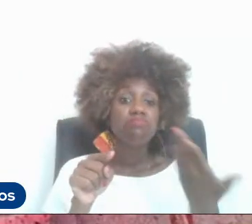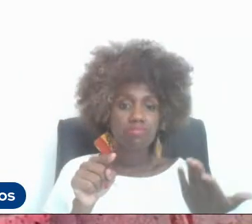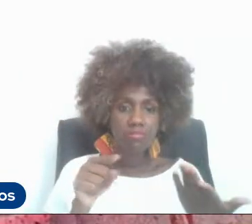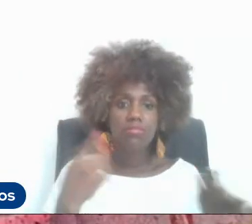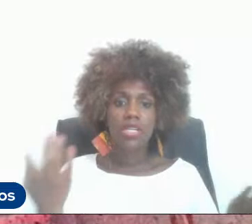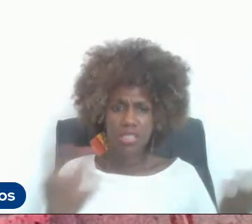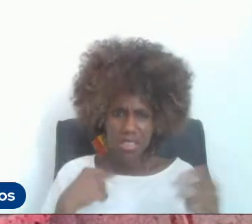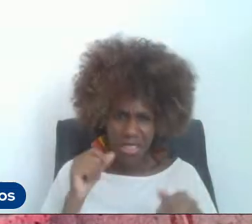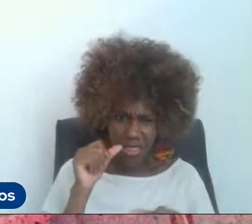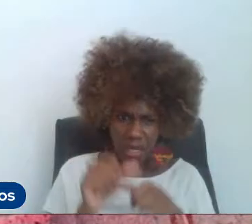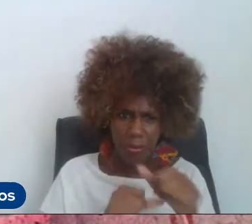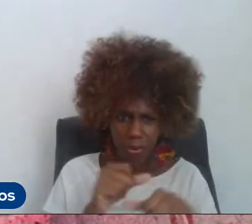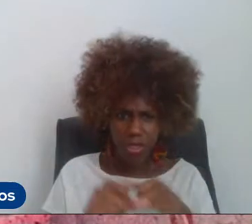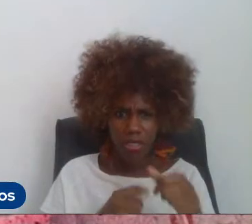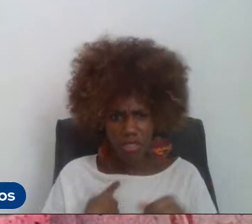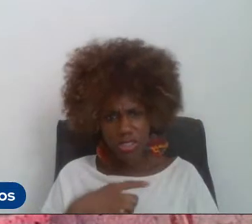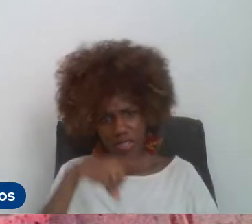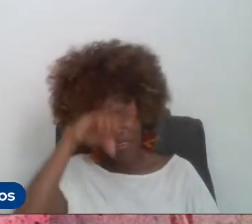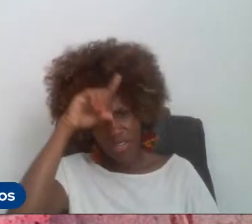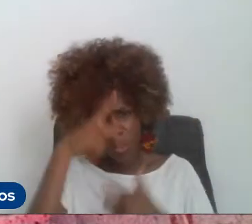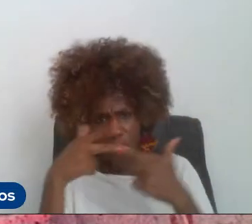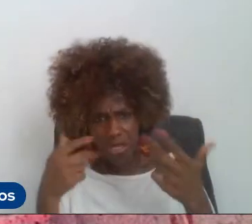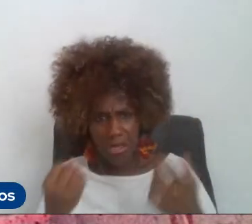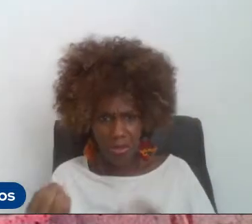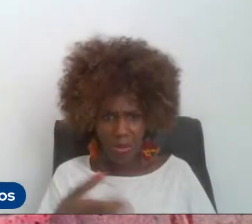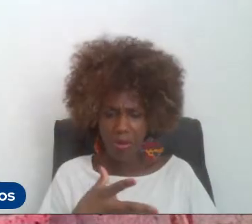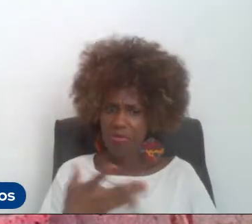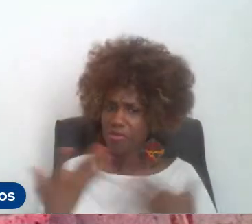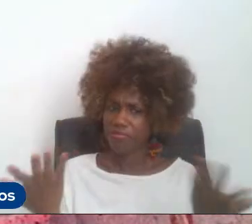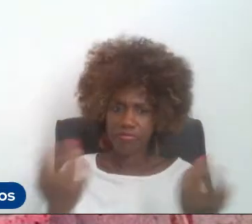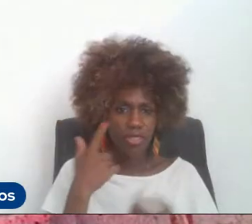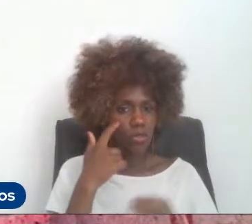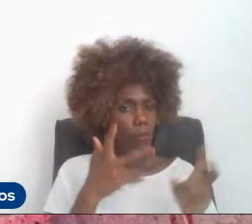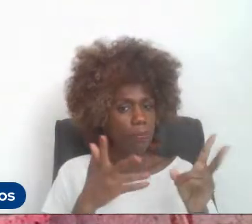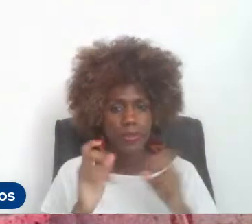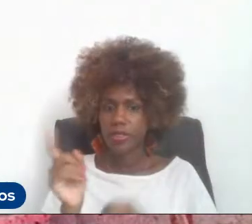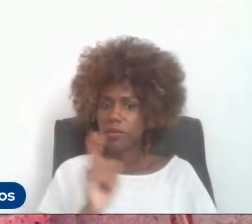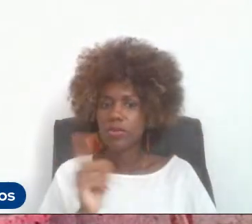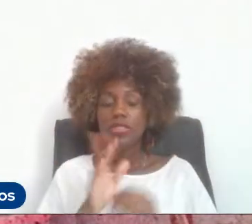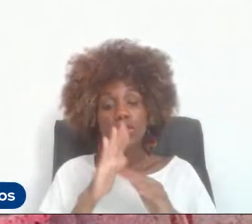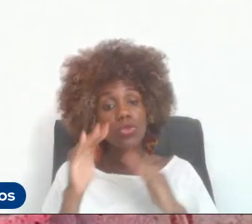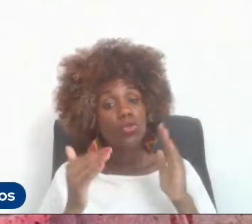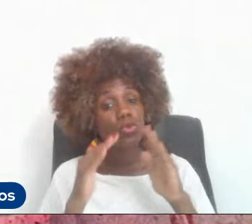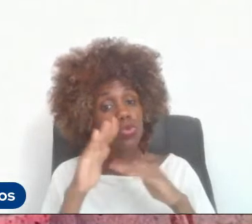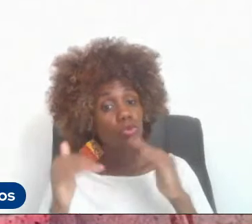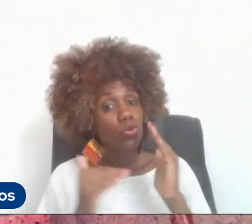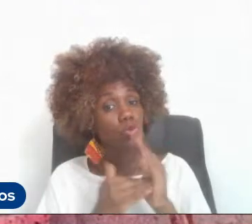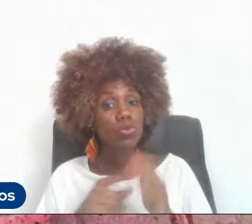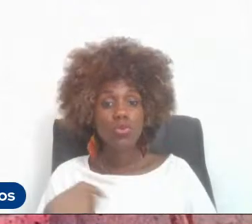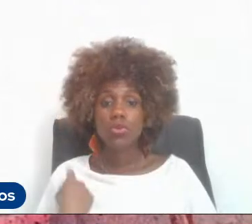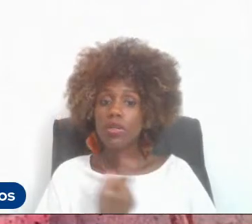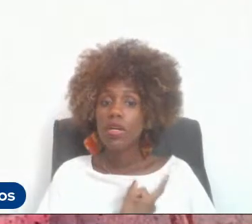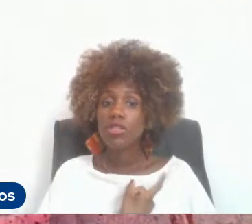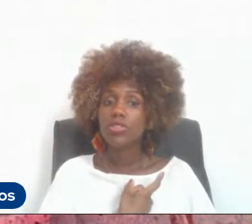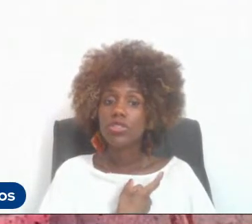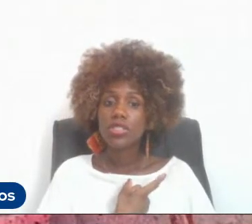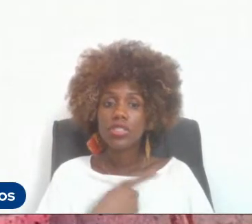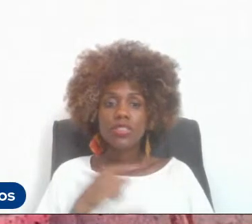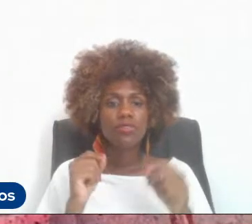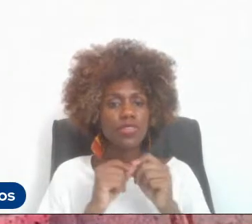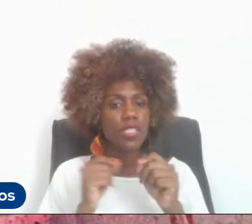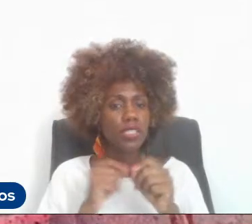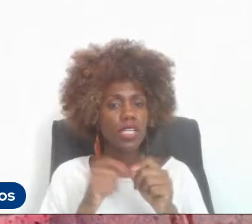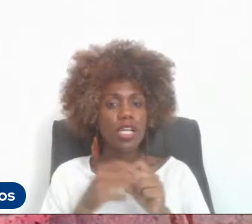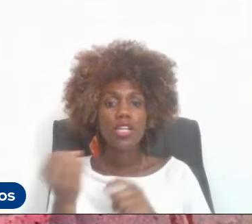mudando, a gente inventou algo novo e eu não vejo dessa forma, assim, tudo aquilo que nós fizemos nos novas